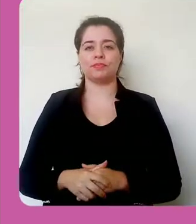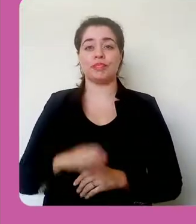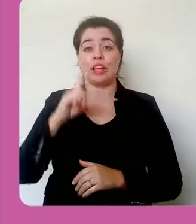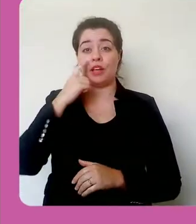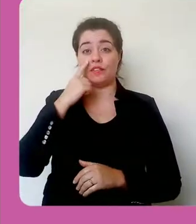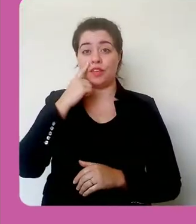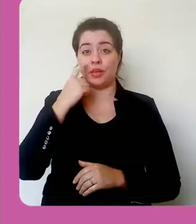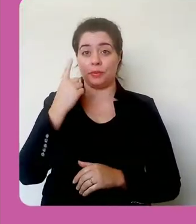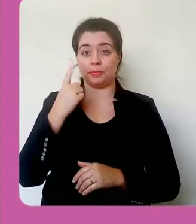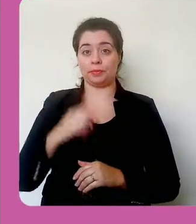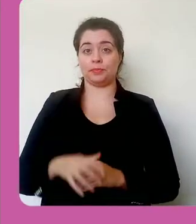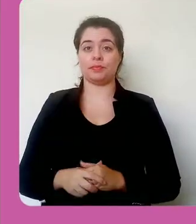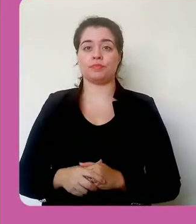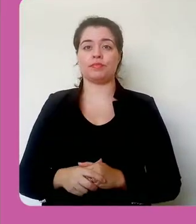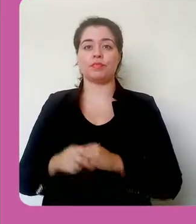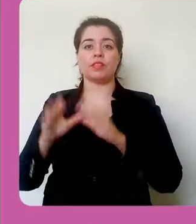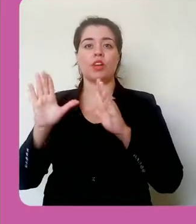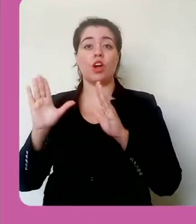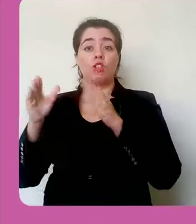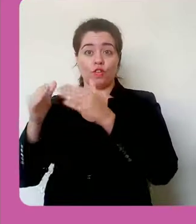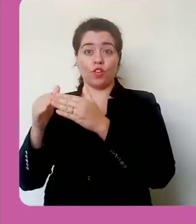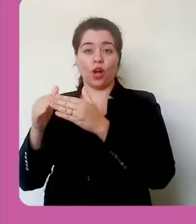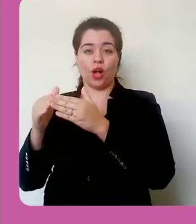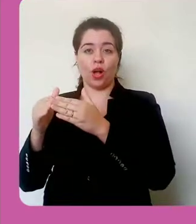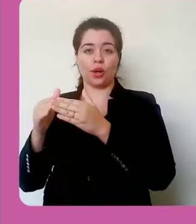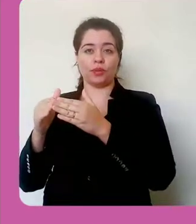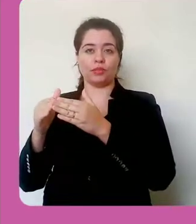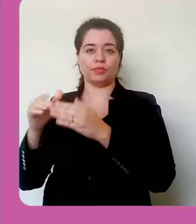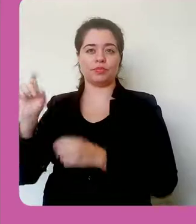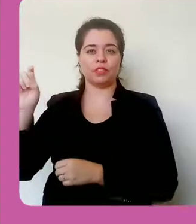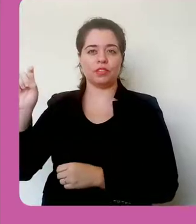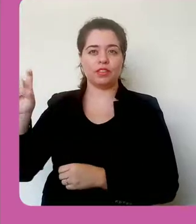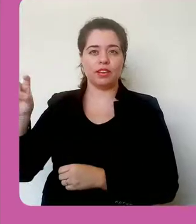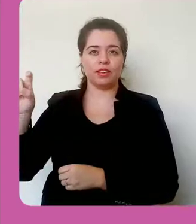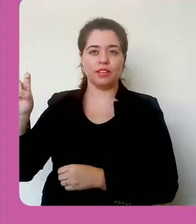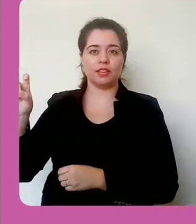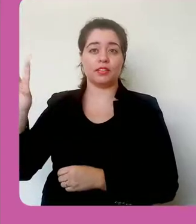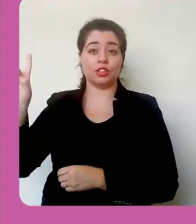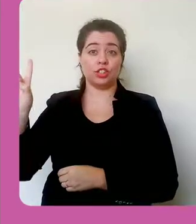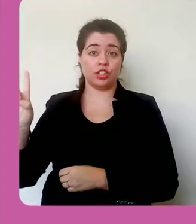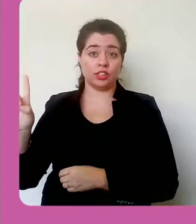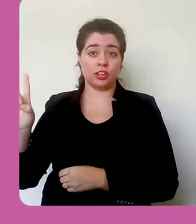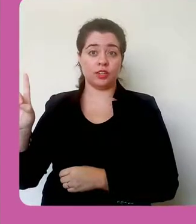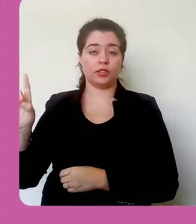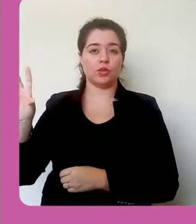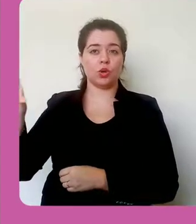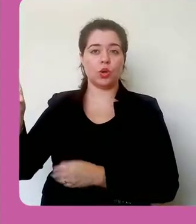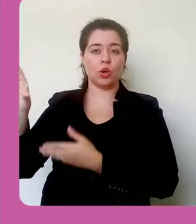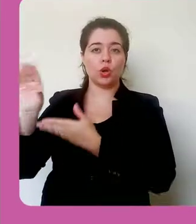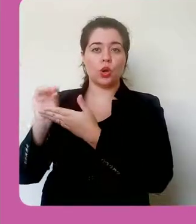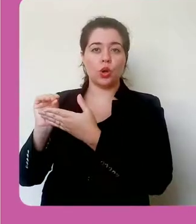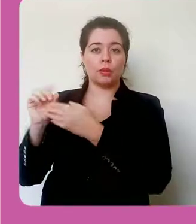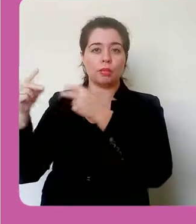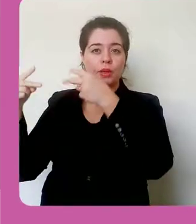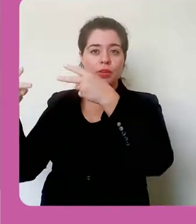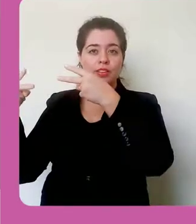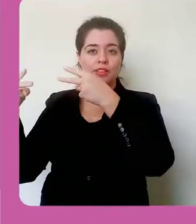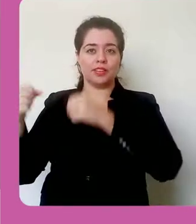fórum de notícias. Clicar com o botão direito. Copiar link. Vou entrar lá no meu